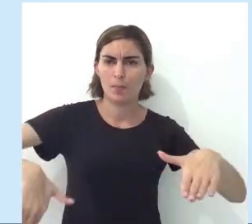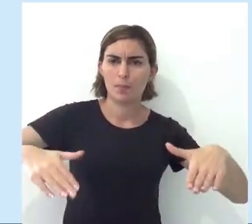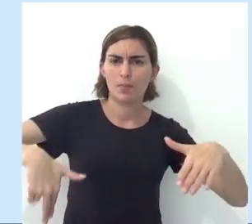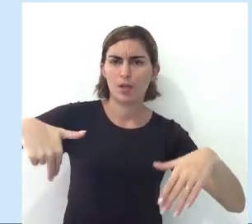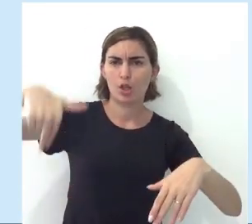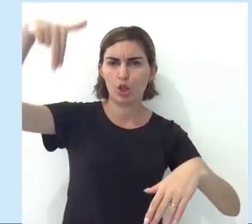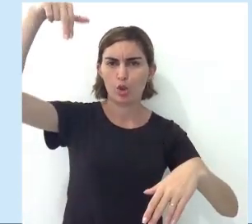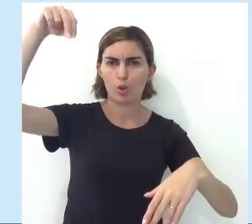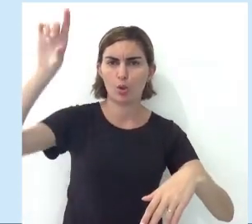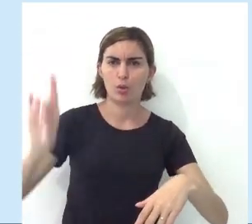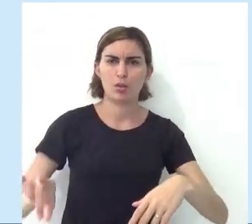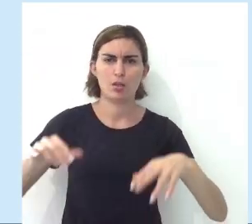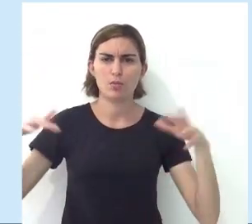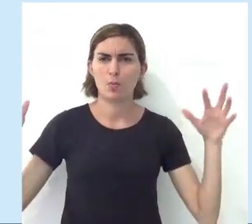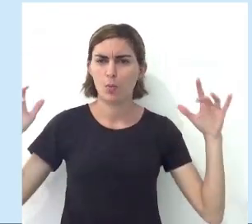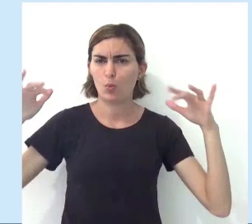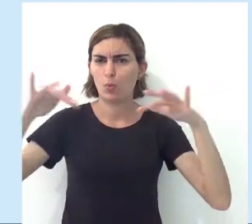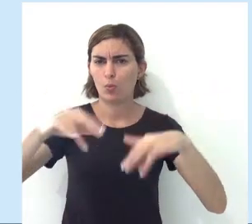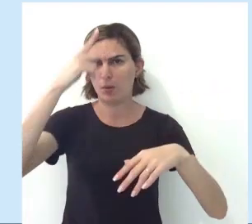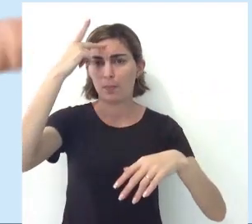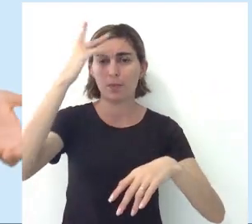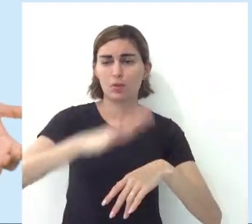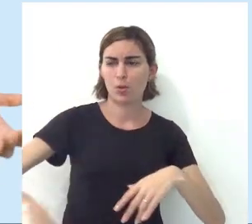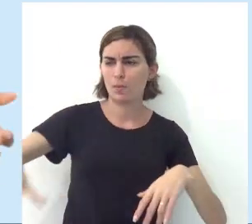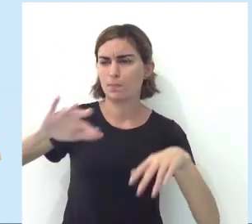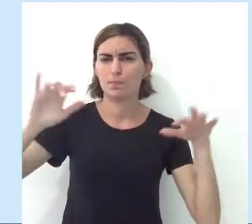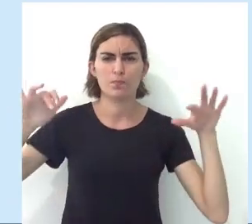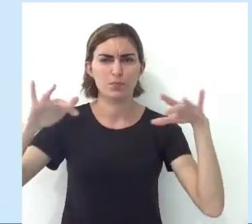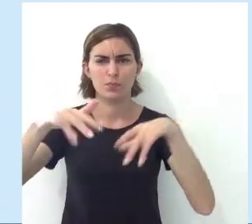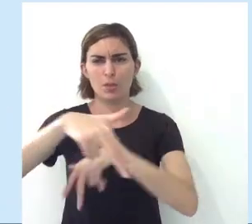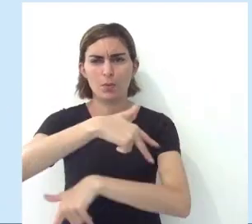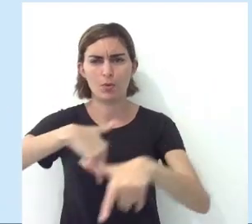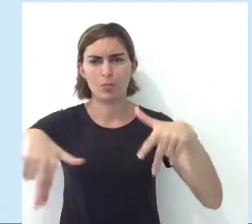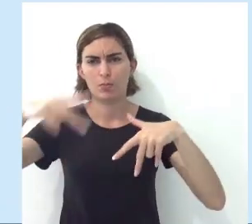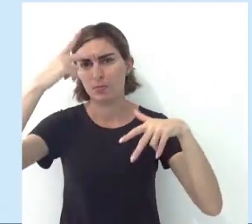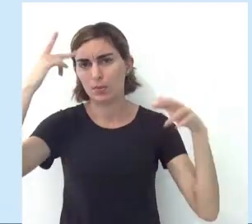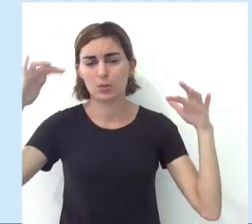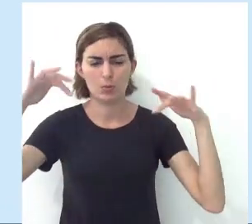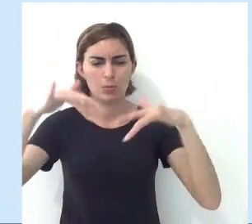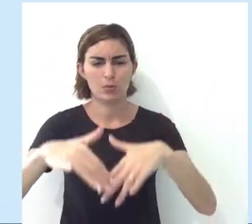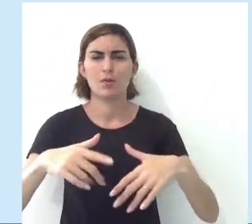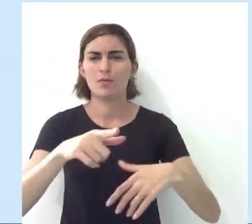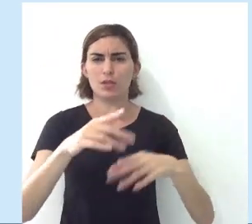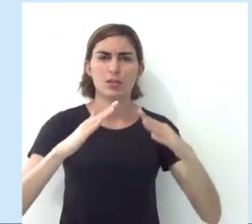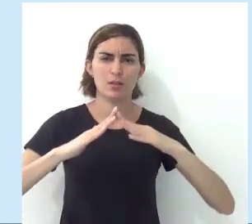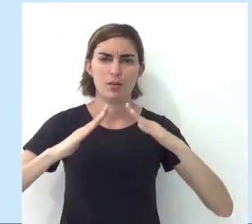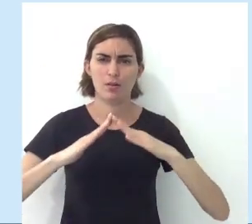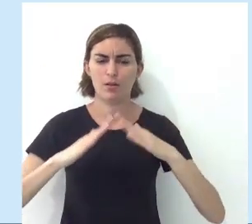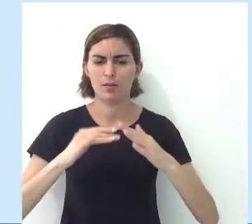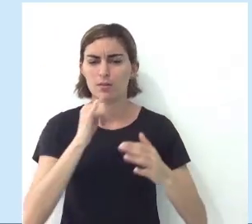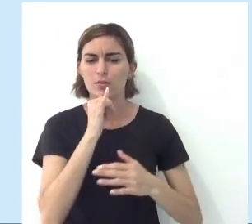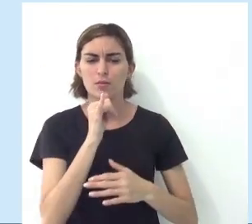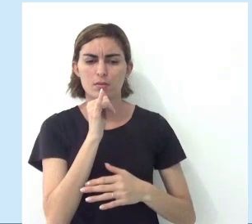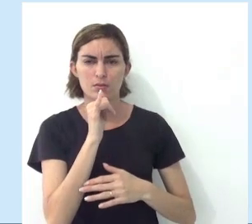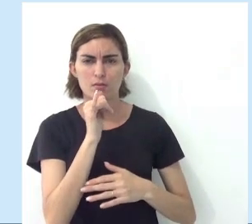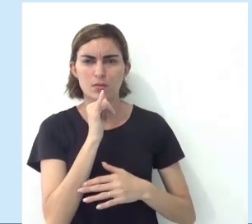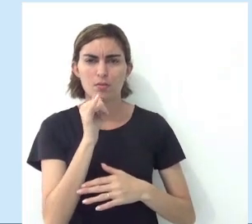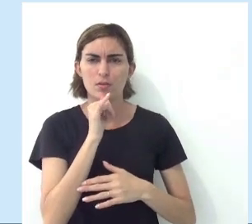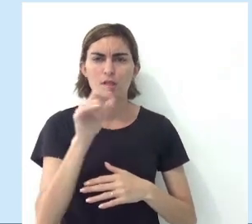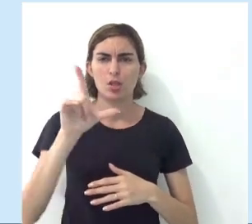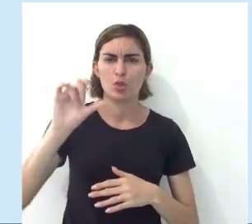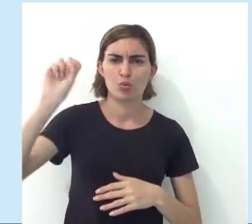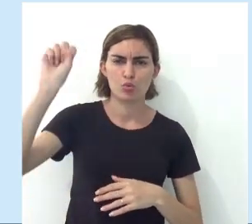Nordeste são mais incentivadas que pessoas vão, né? Você vê uma maior movimentação de pessoas. Você que mora, por exemplo, aí